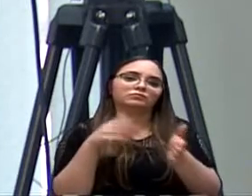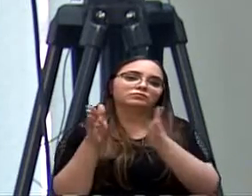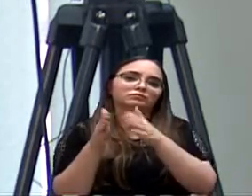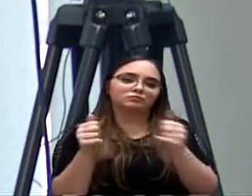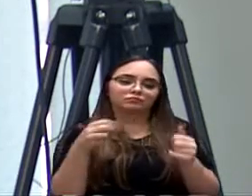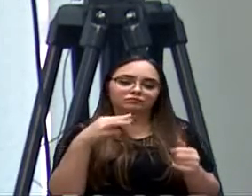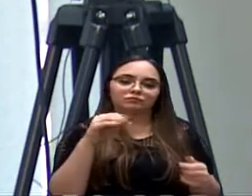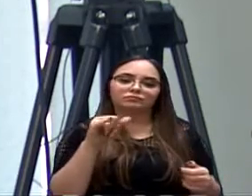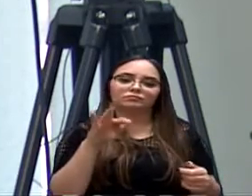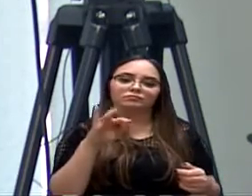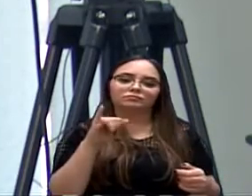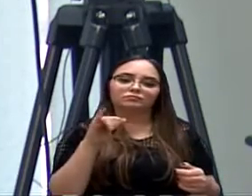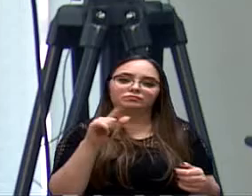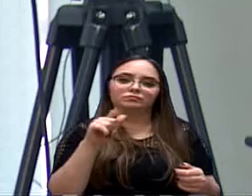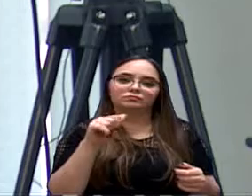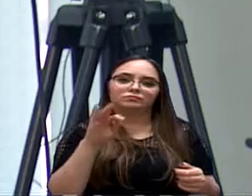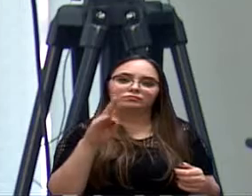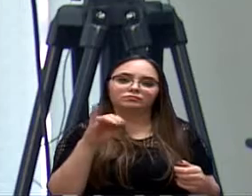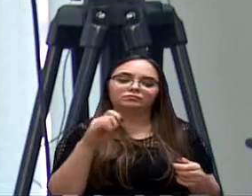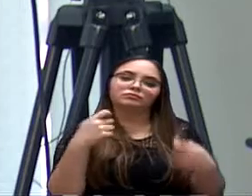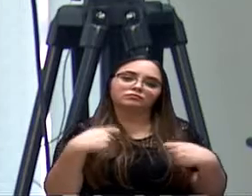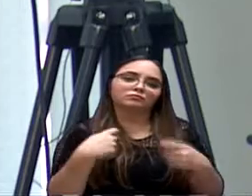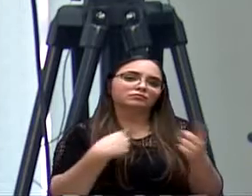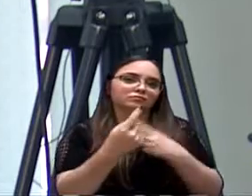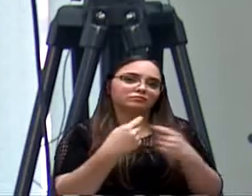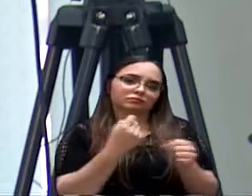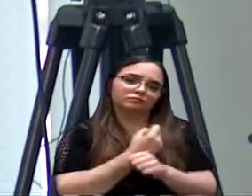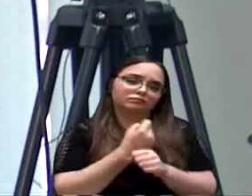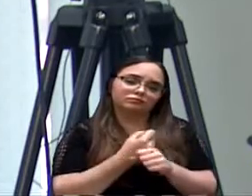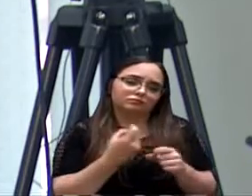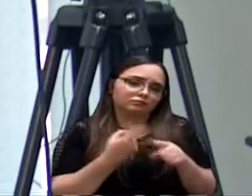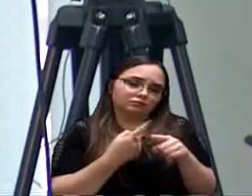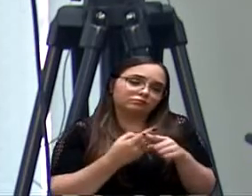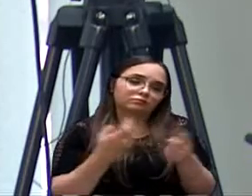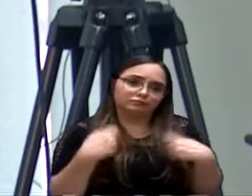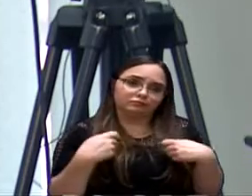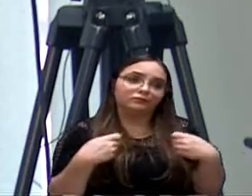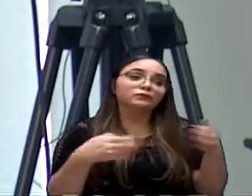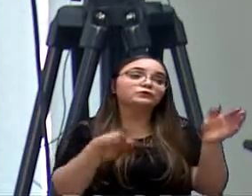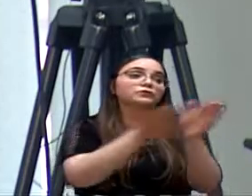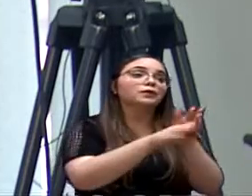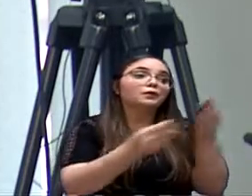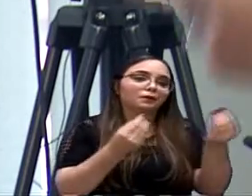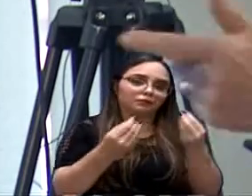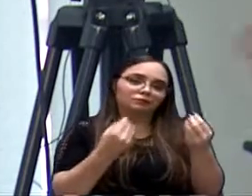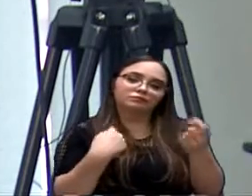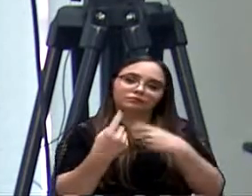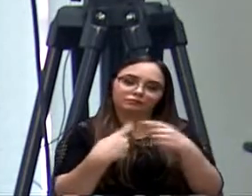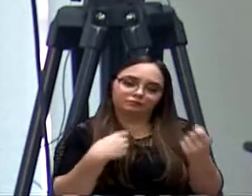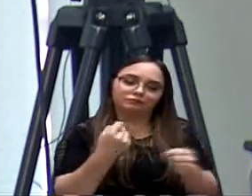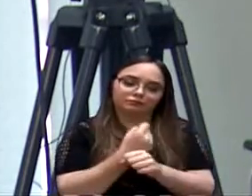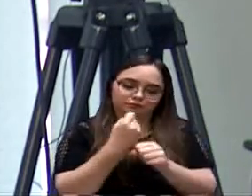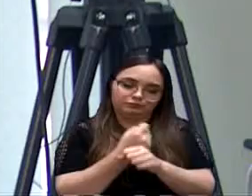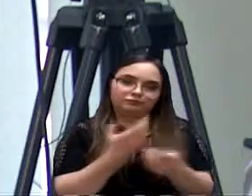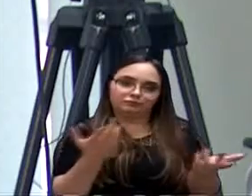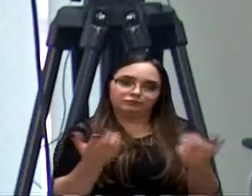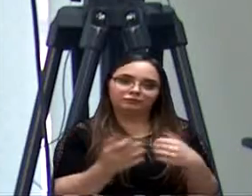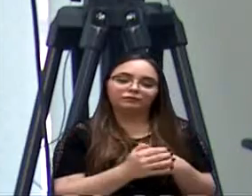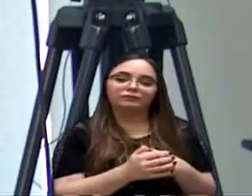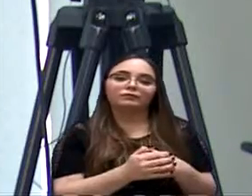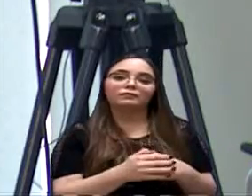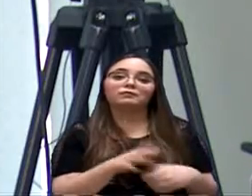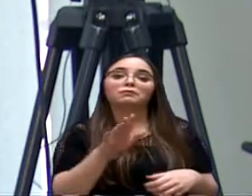acesso. Claro, senão não tem onde chegar no empreendimento. Agora, a compensação daquilo tudo que impactou aquele loteamento?